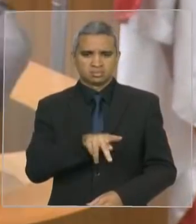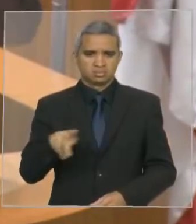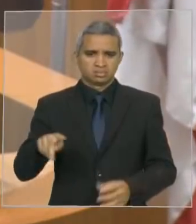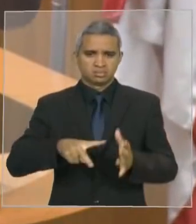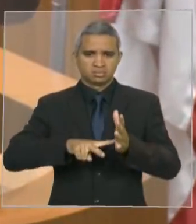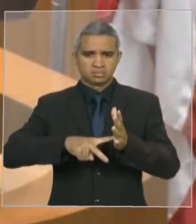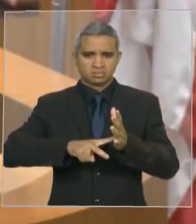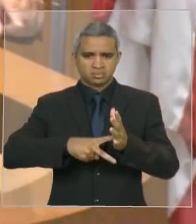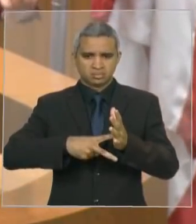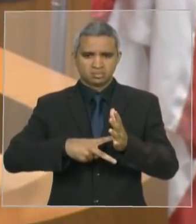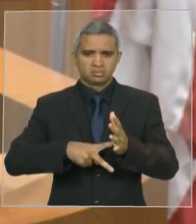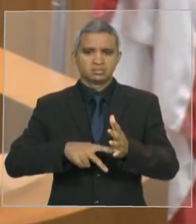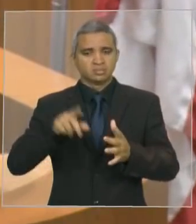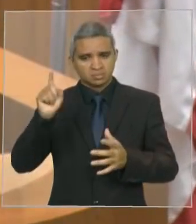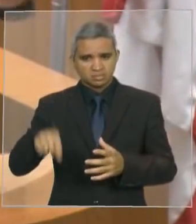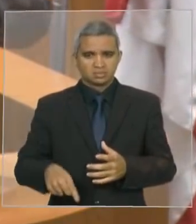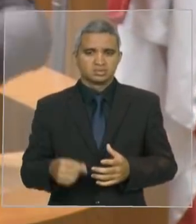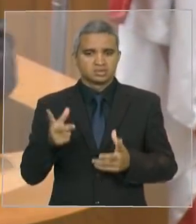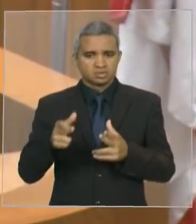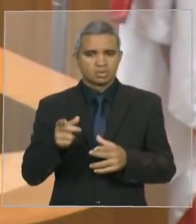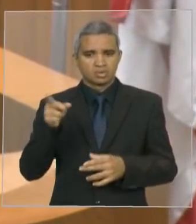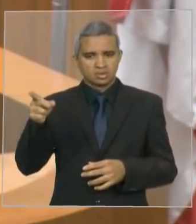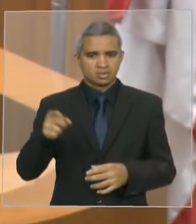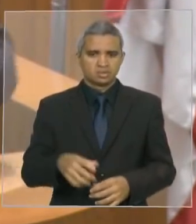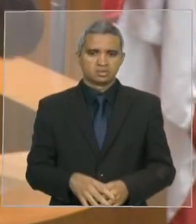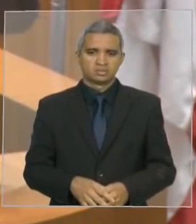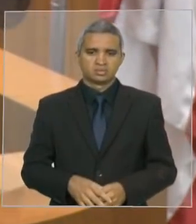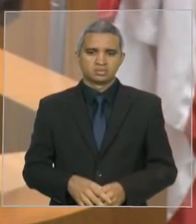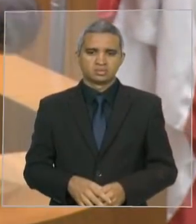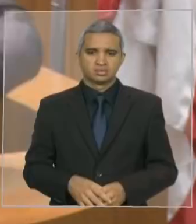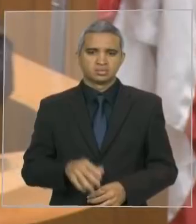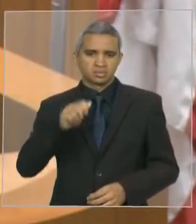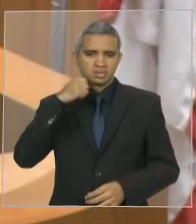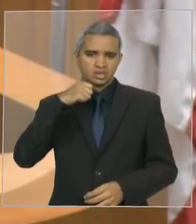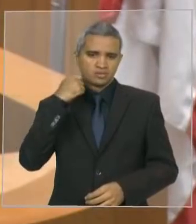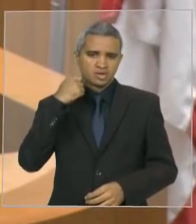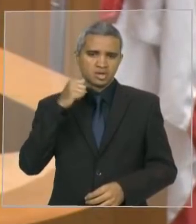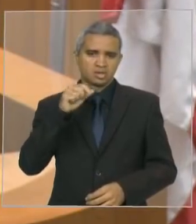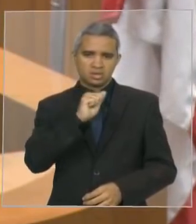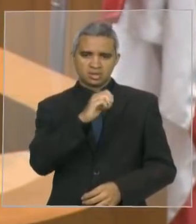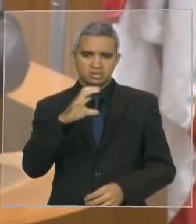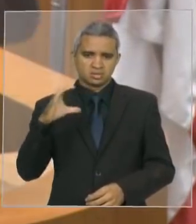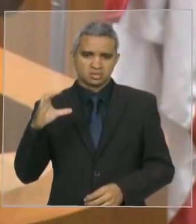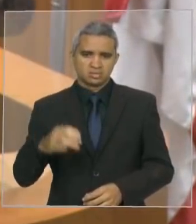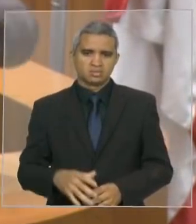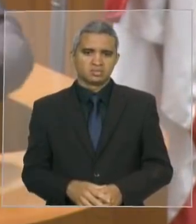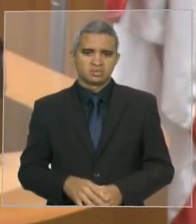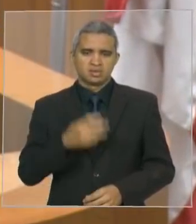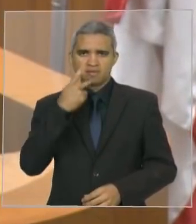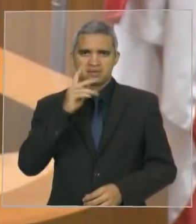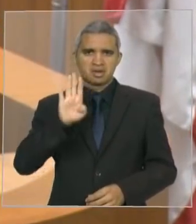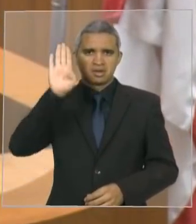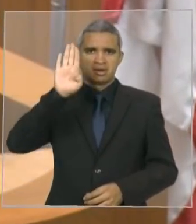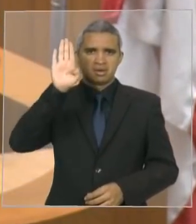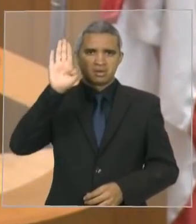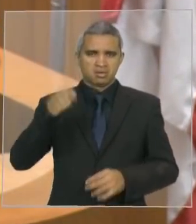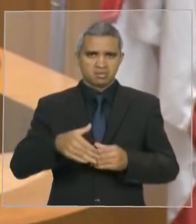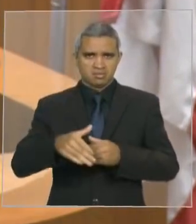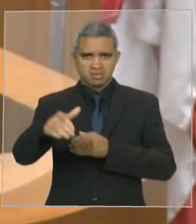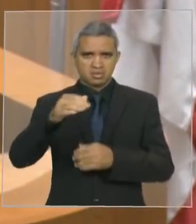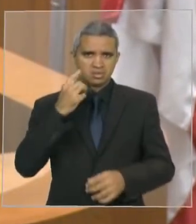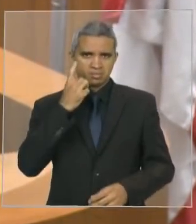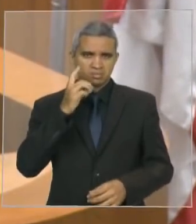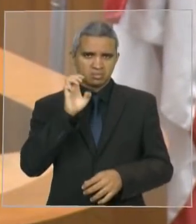Açailândia. São ações como esta, desse advogado de Açailândia, que se diz pré-candidato e se